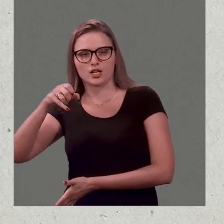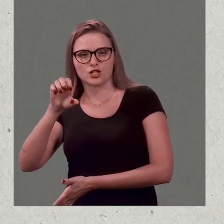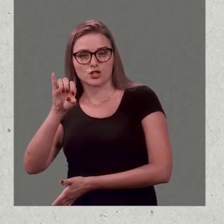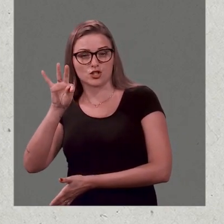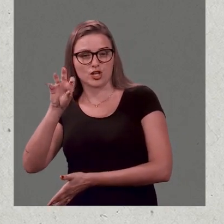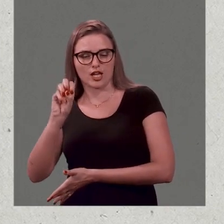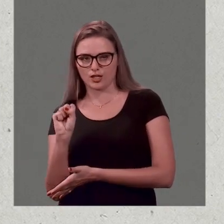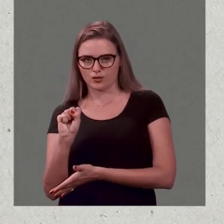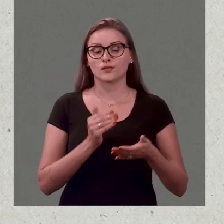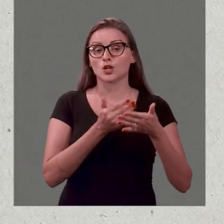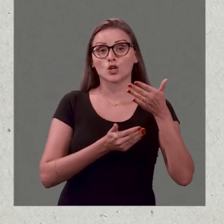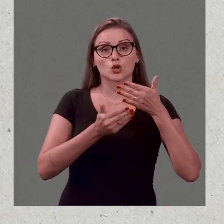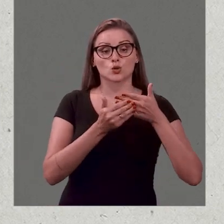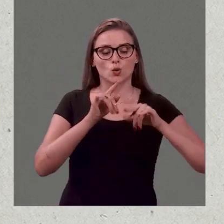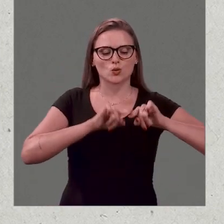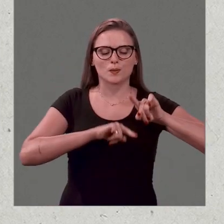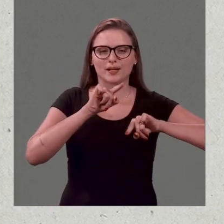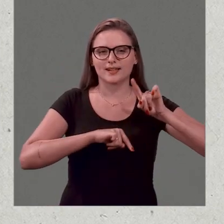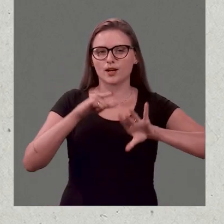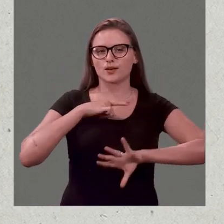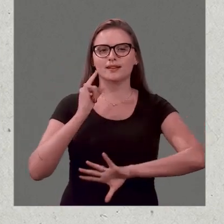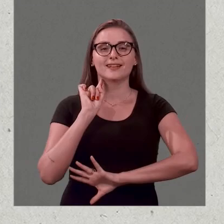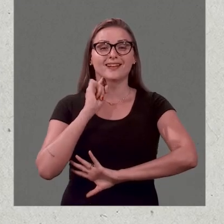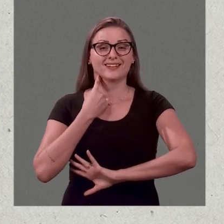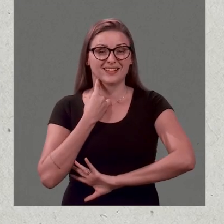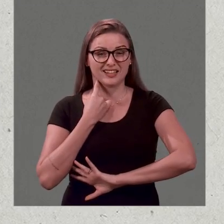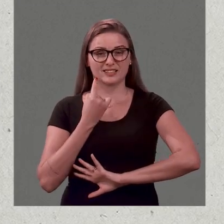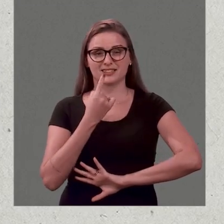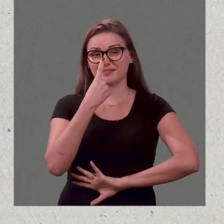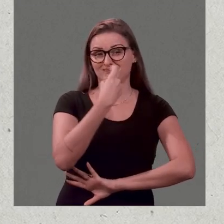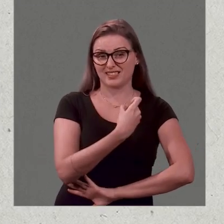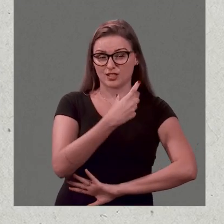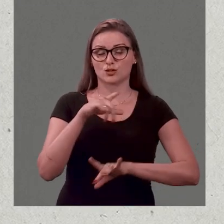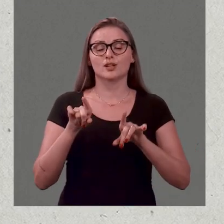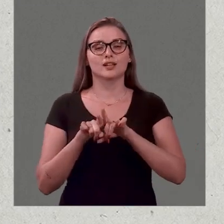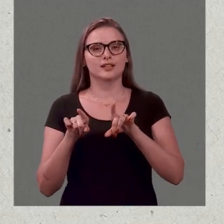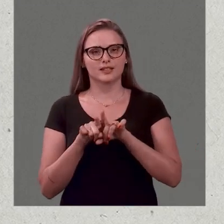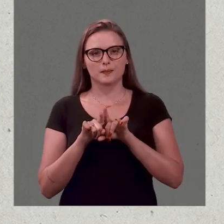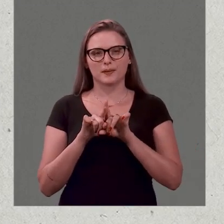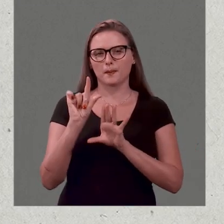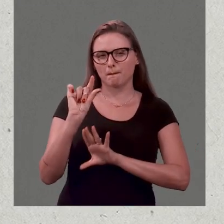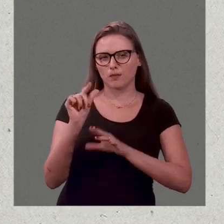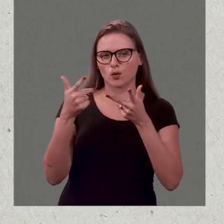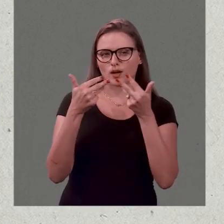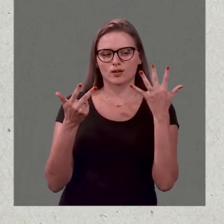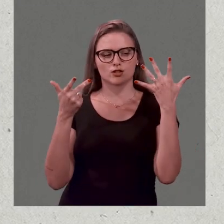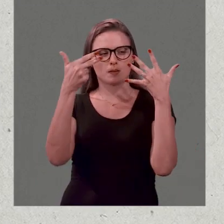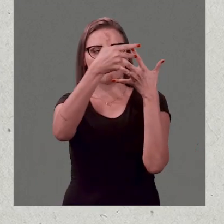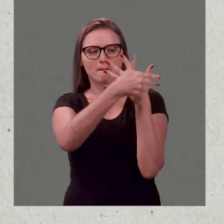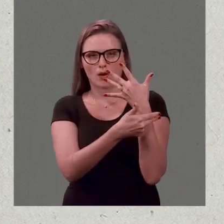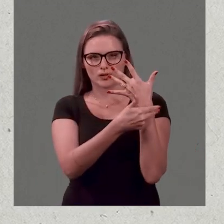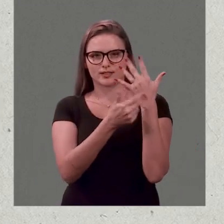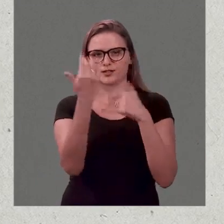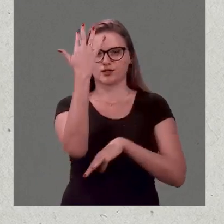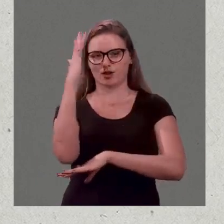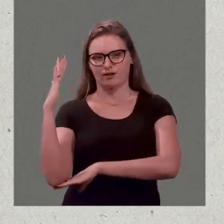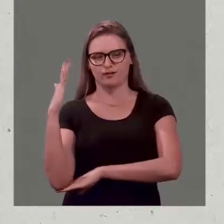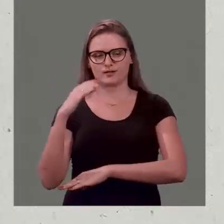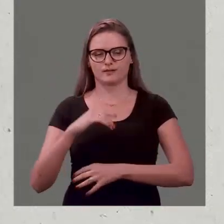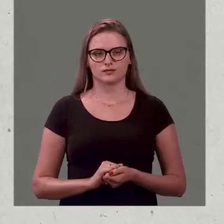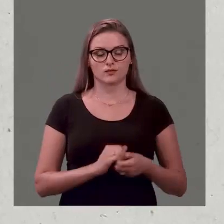rejeitos, todo o material impregnado com matéria orgânica e pequenas quantidades de podas e galhos.